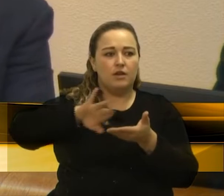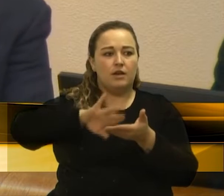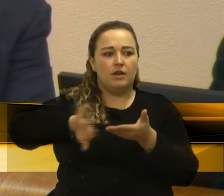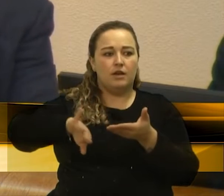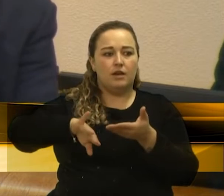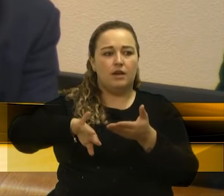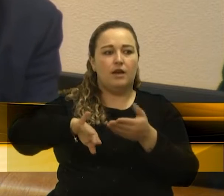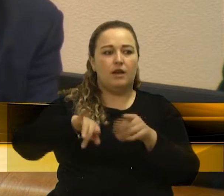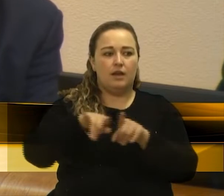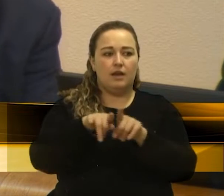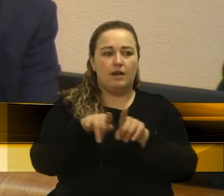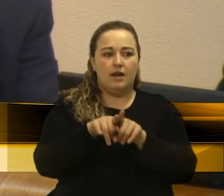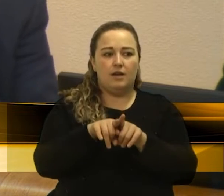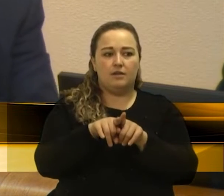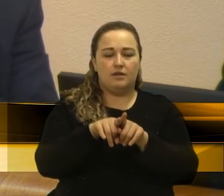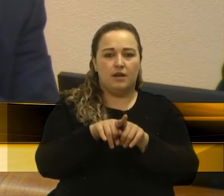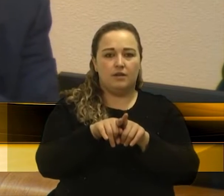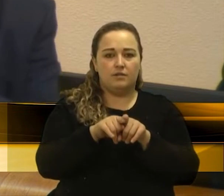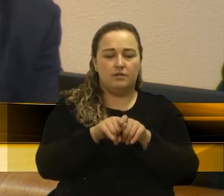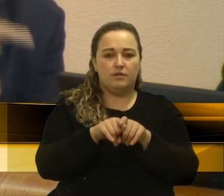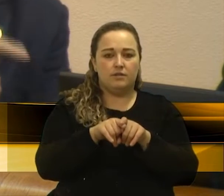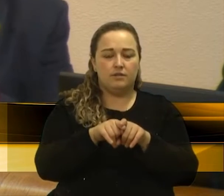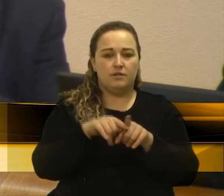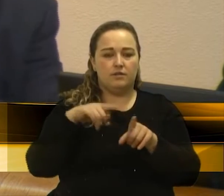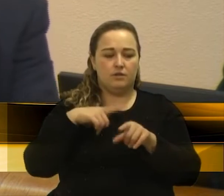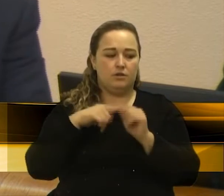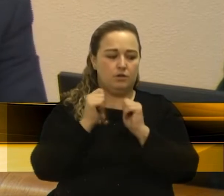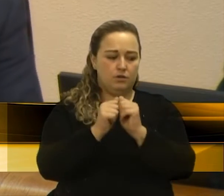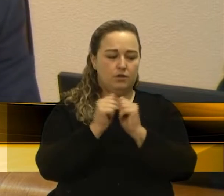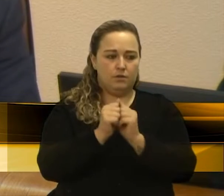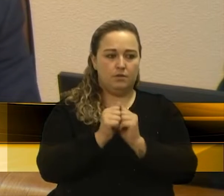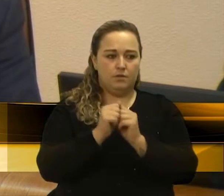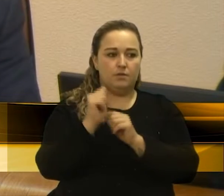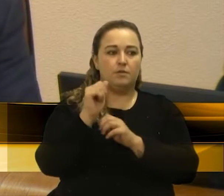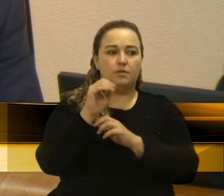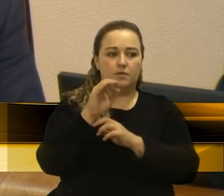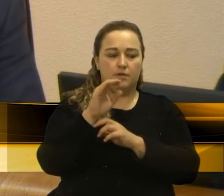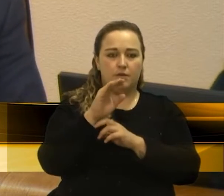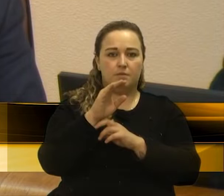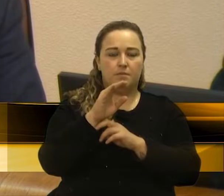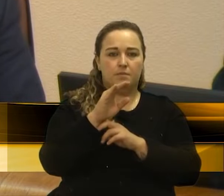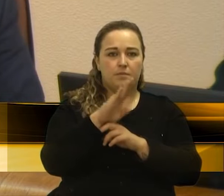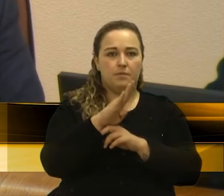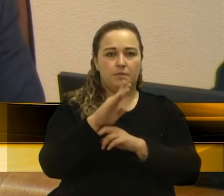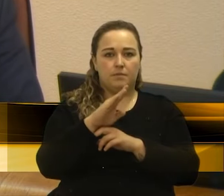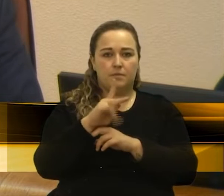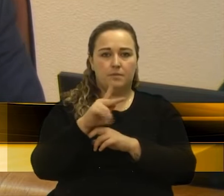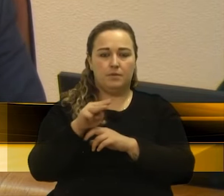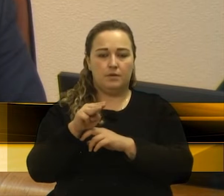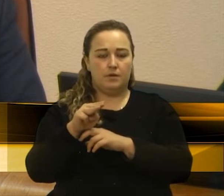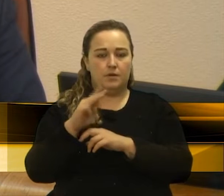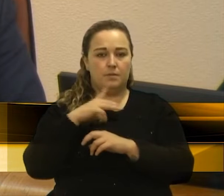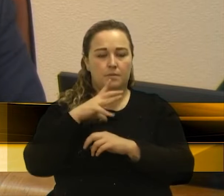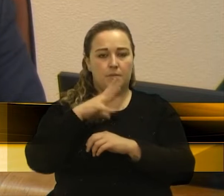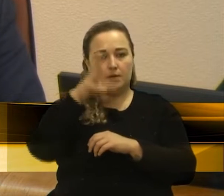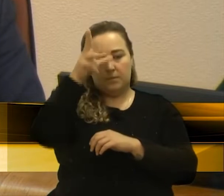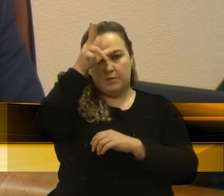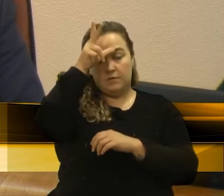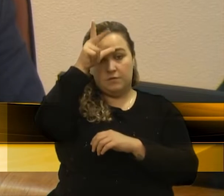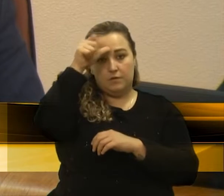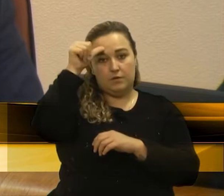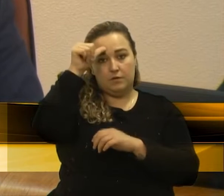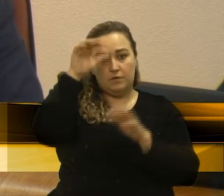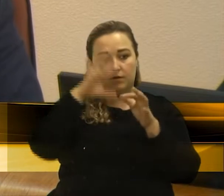BPM, tirando equipamentos do 12º BPM, para atender toda a região. E a prefeitura deu aval quanto a isso.